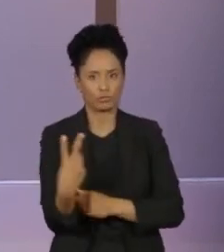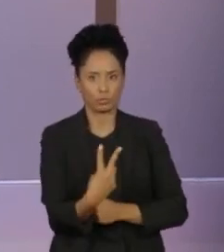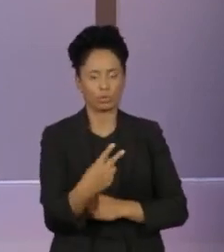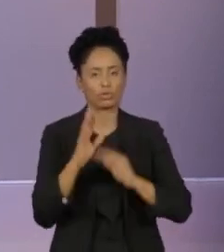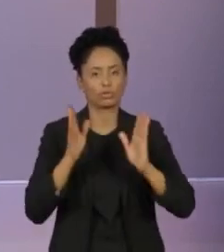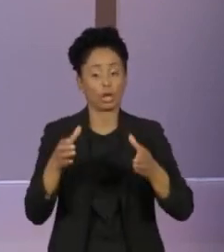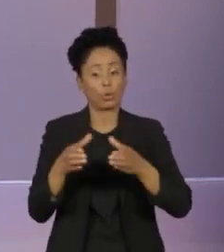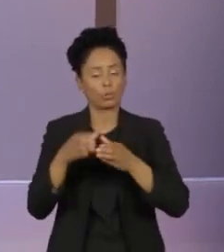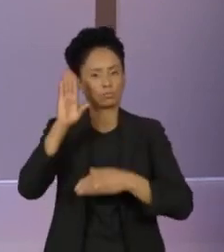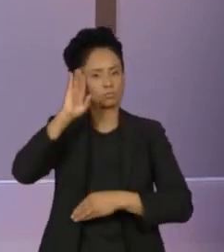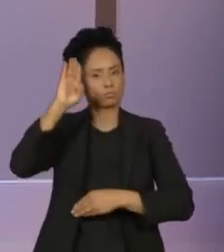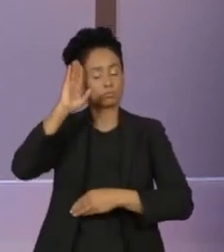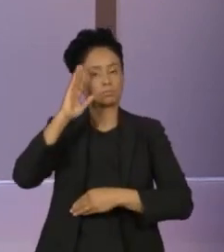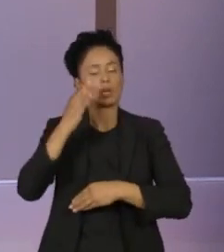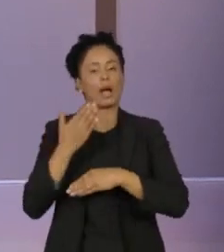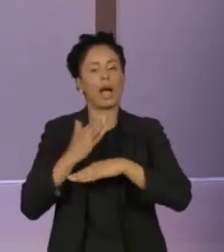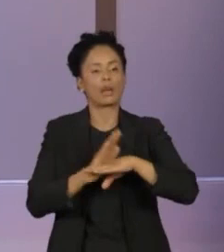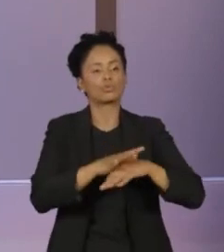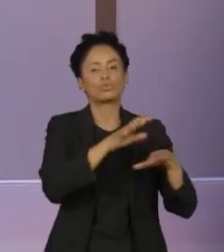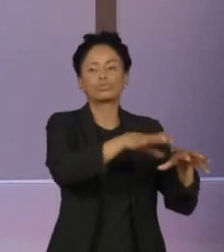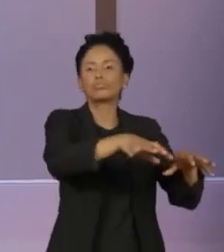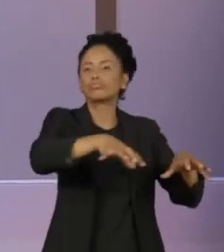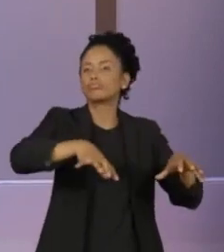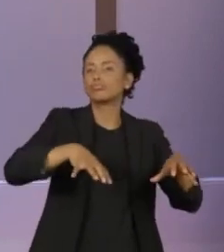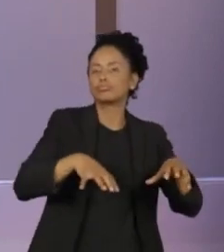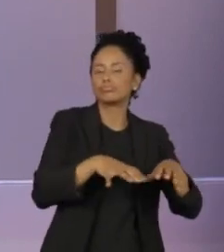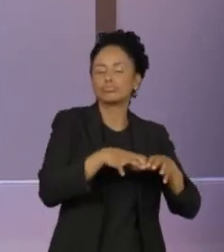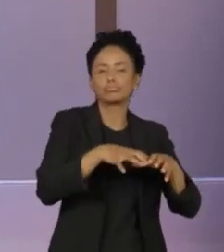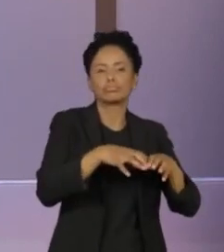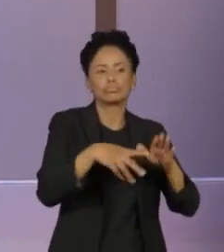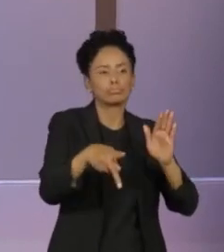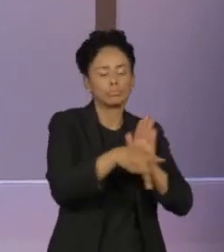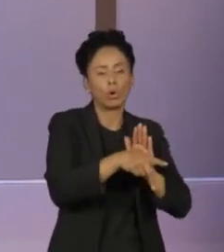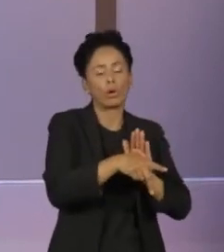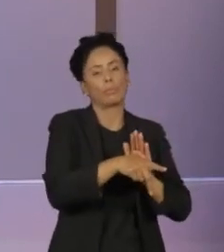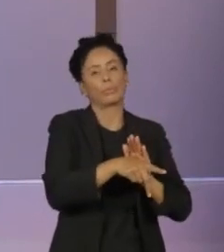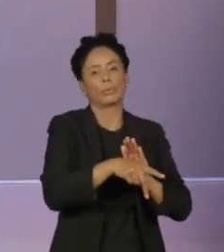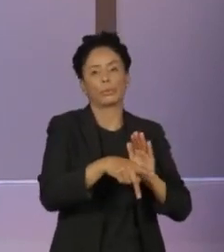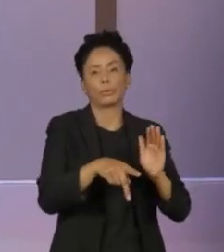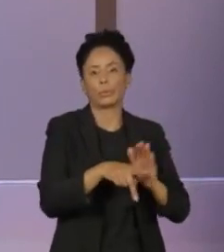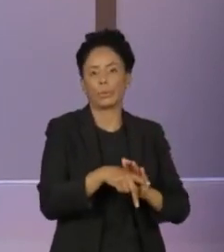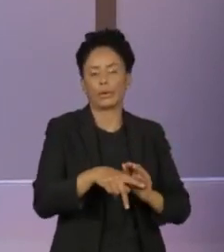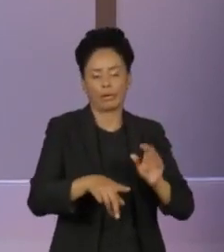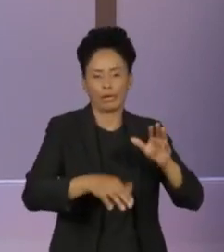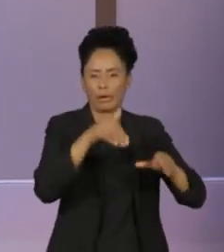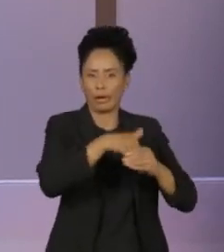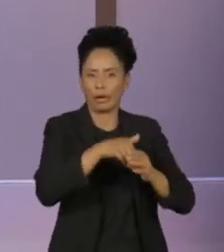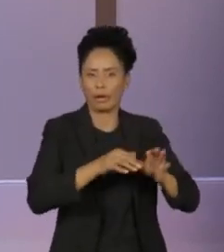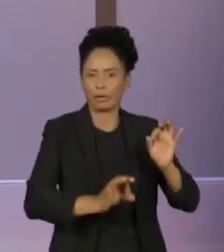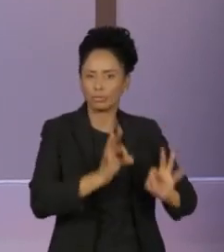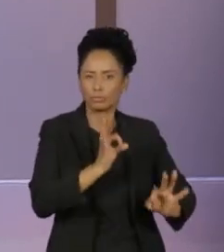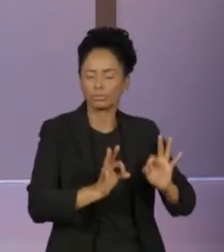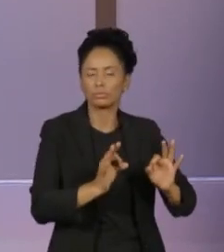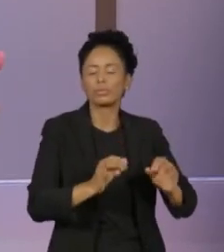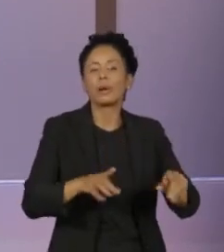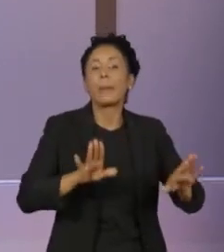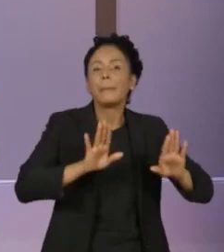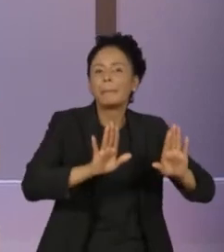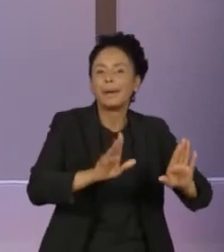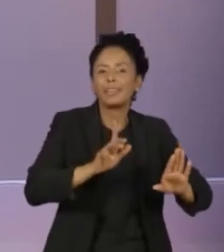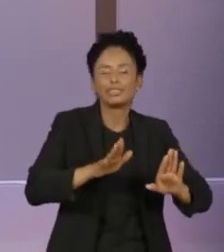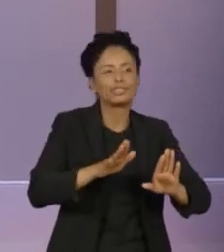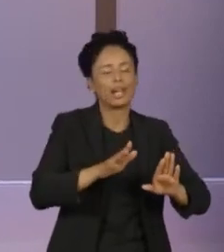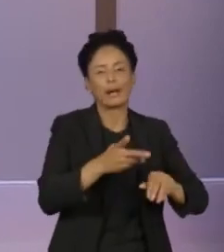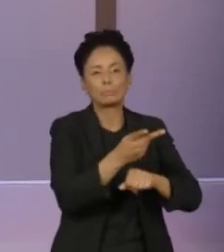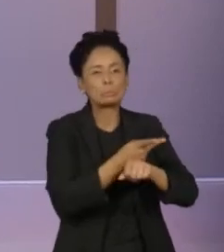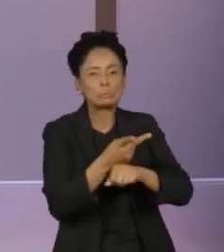garantir a votação em locais específicos definidos pela Corte Eleitoral. Os candidatos seguem percorrendo o país, buscando aí